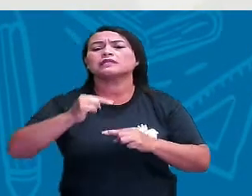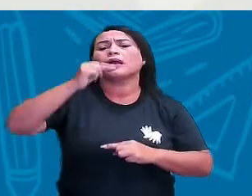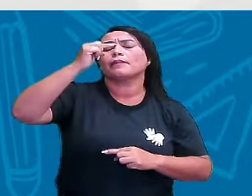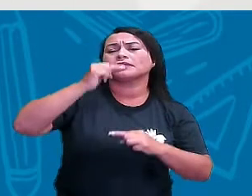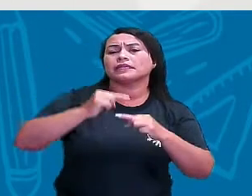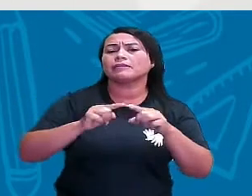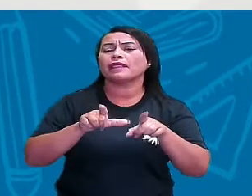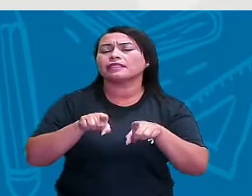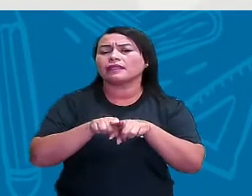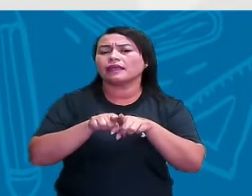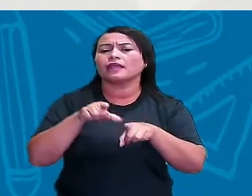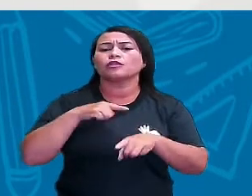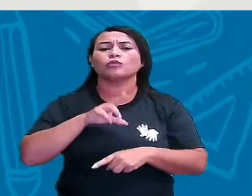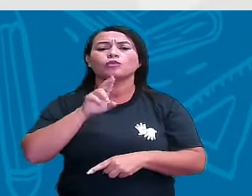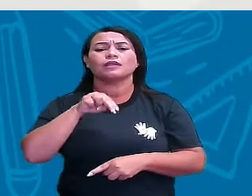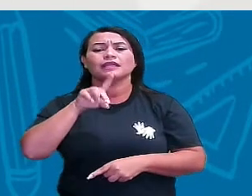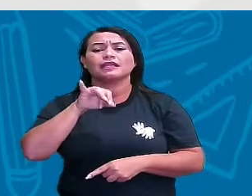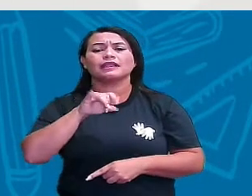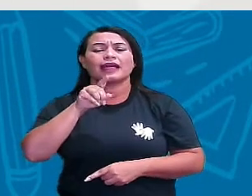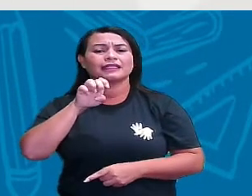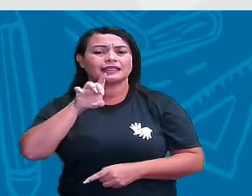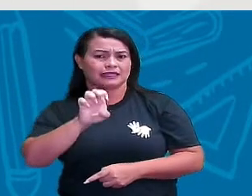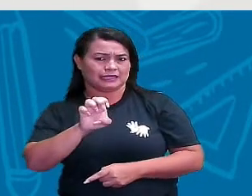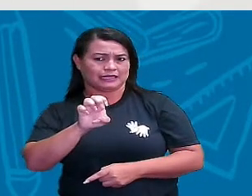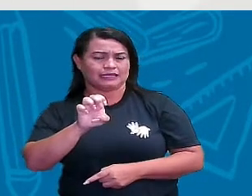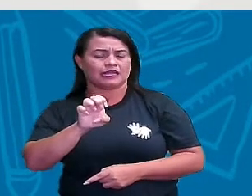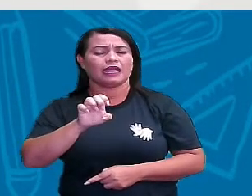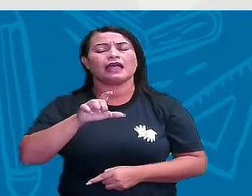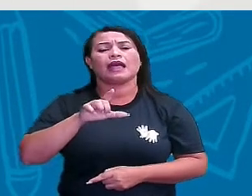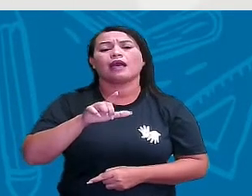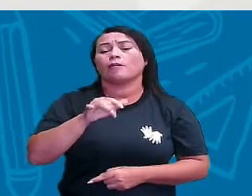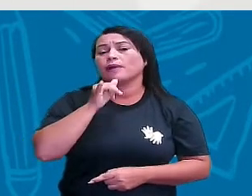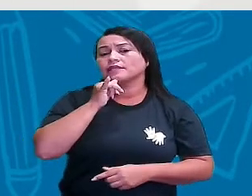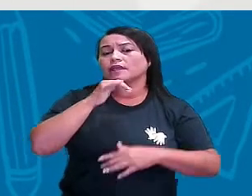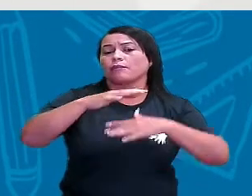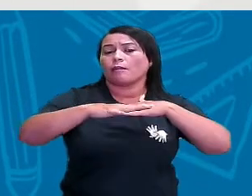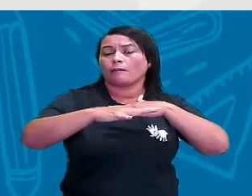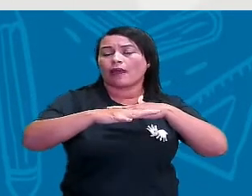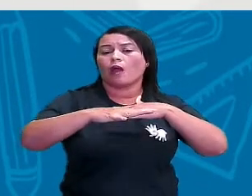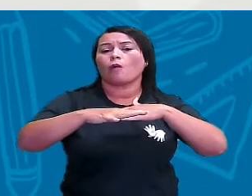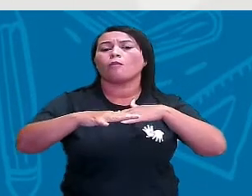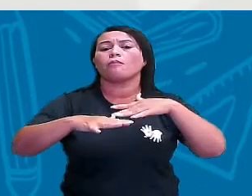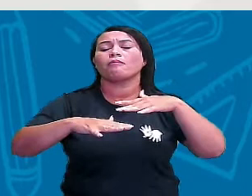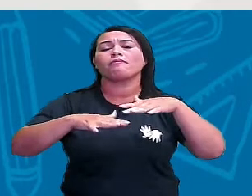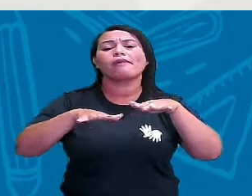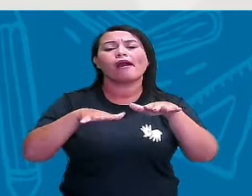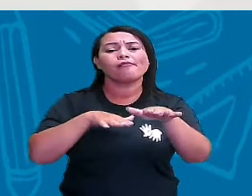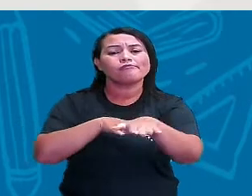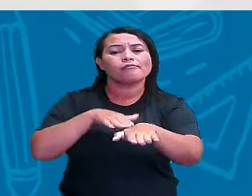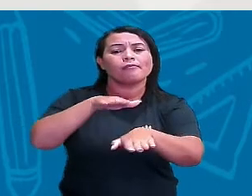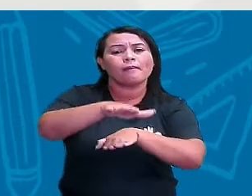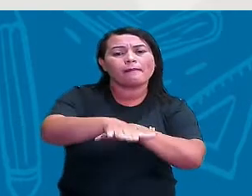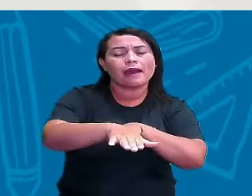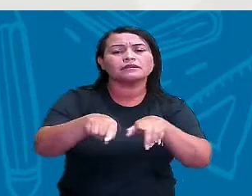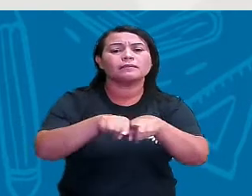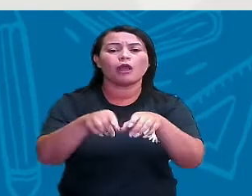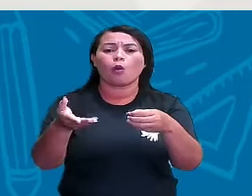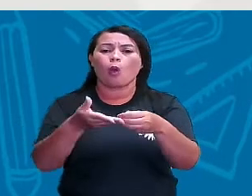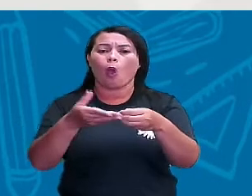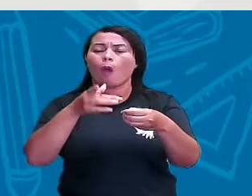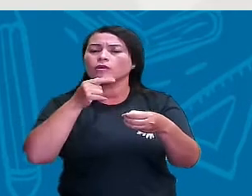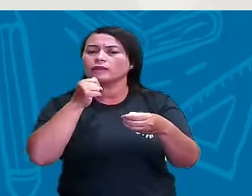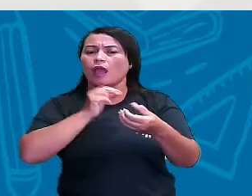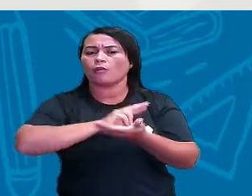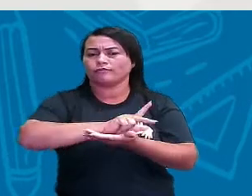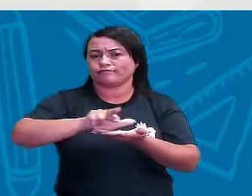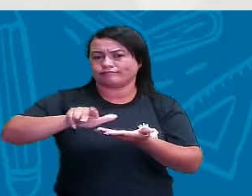medidas não padronizadas. Por exemplo, o palmo, o passo, o copo d'água, entre outros,